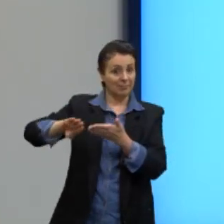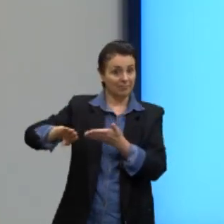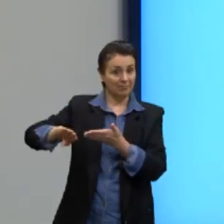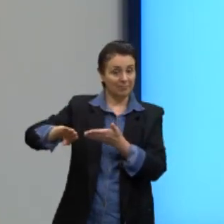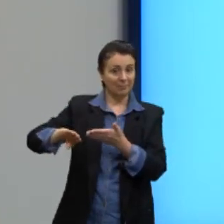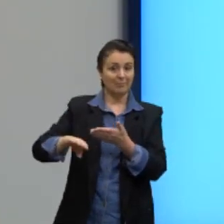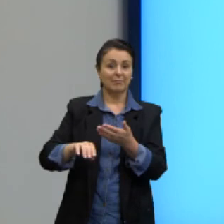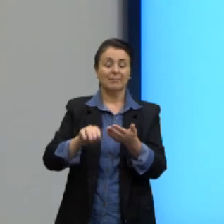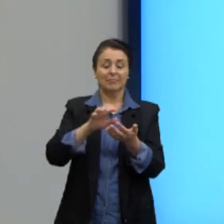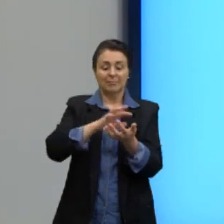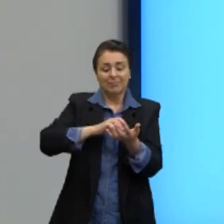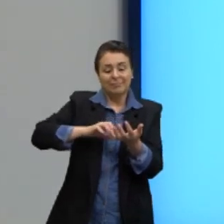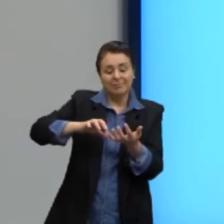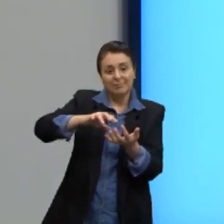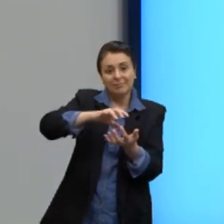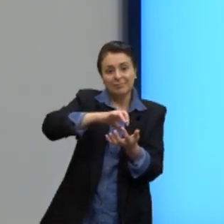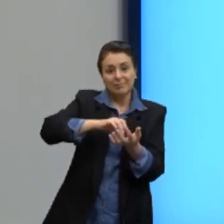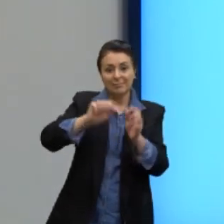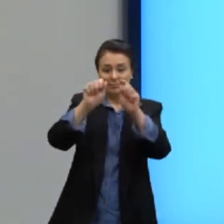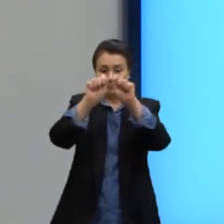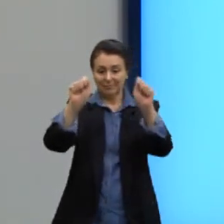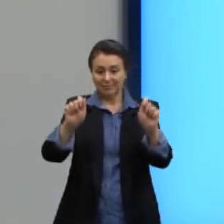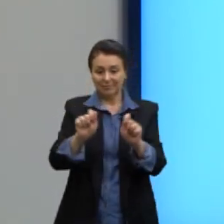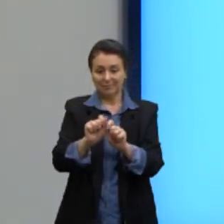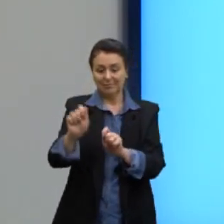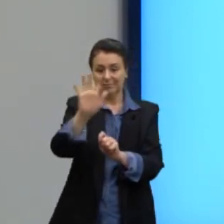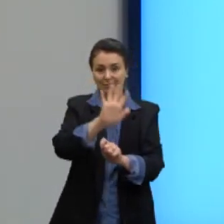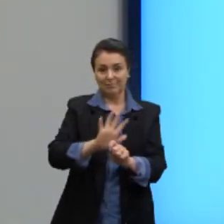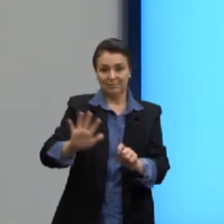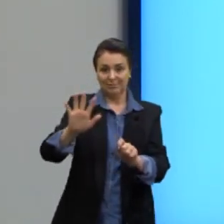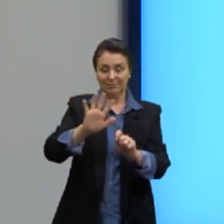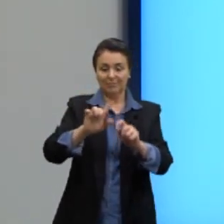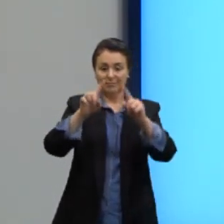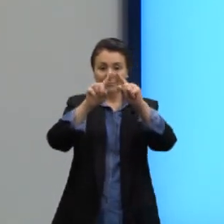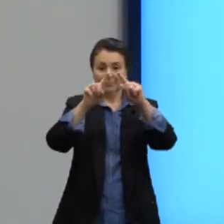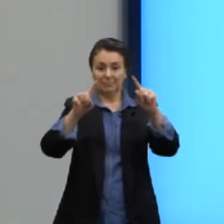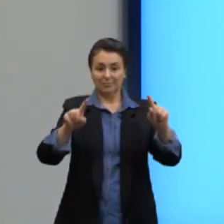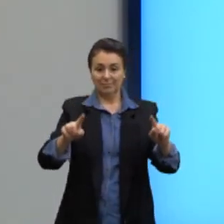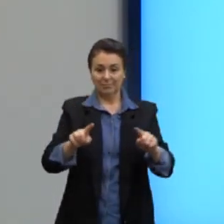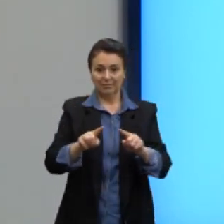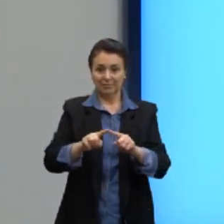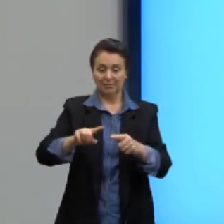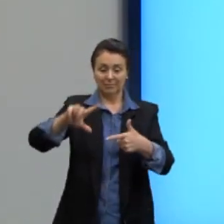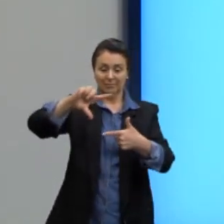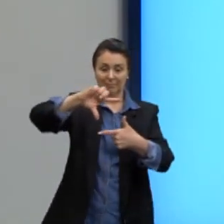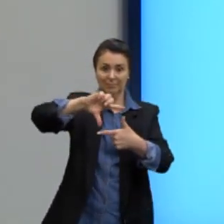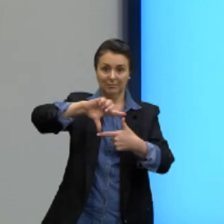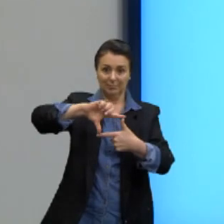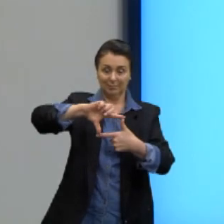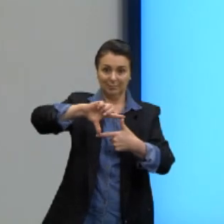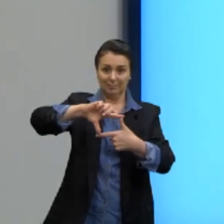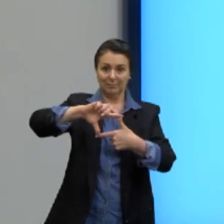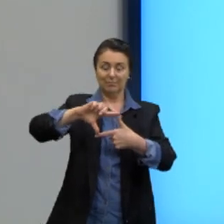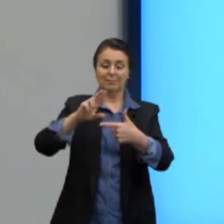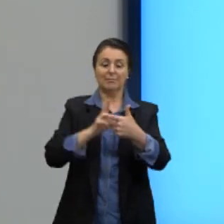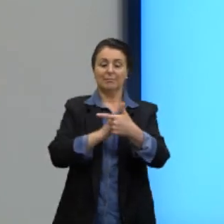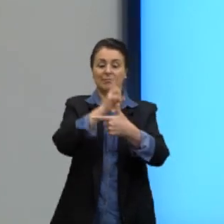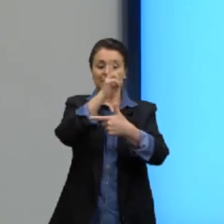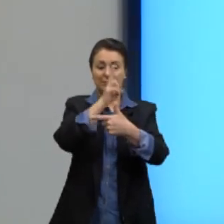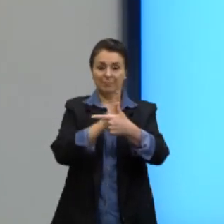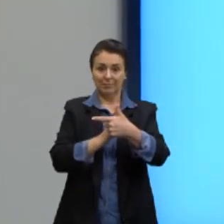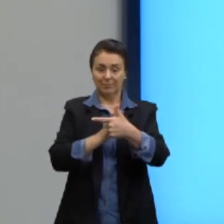Então, para eu calcular a área do triângulo retângulo, é cateto vezes cateto sobre dois,